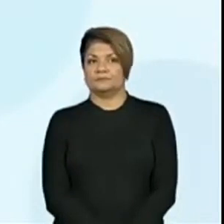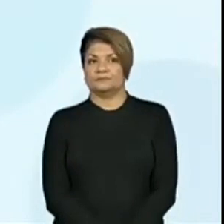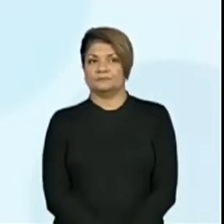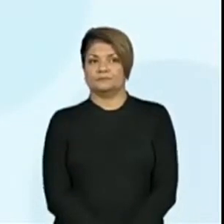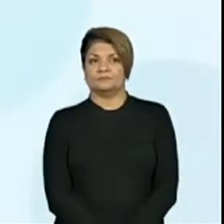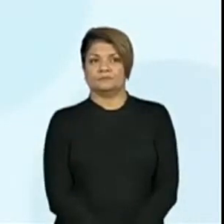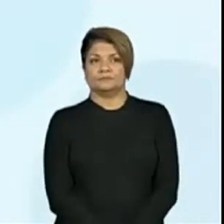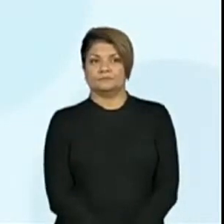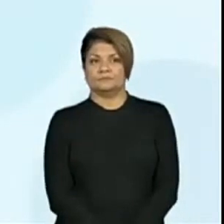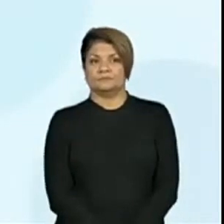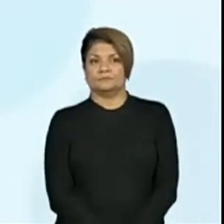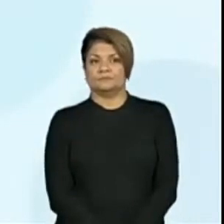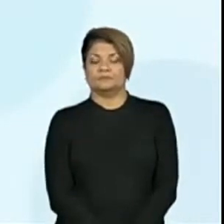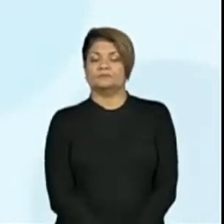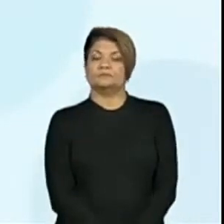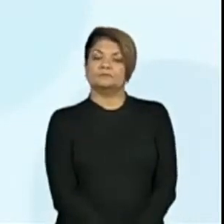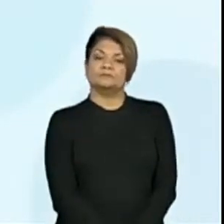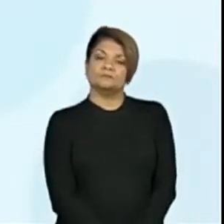Gael.